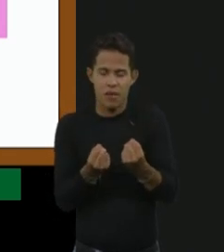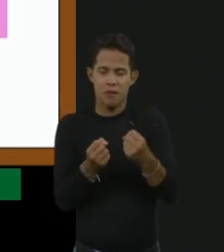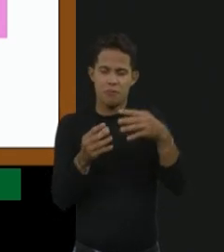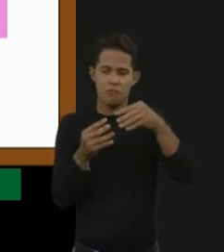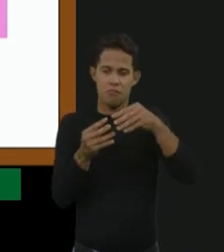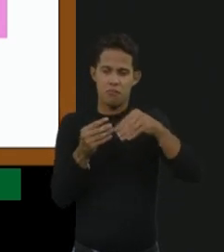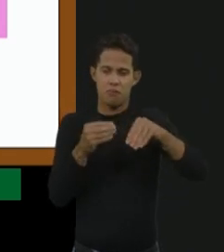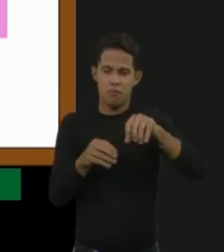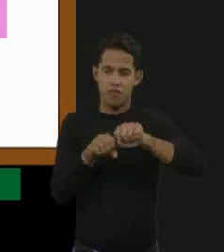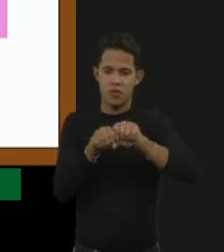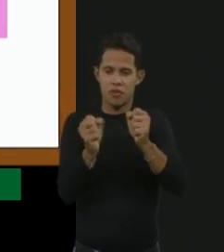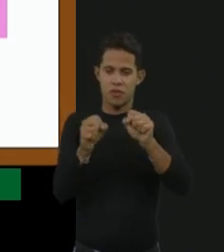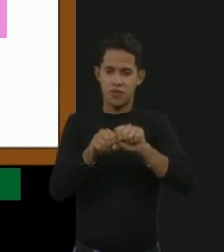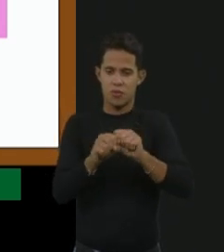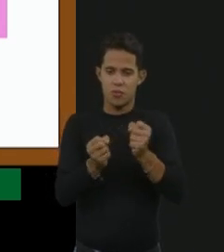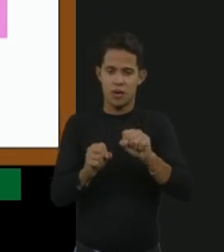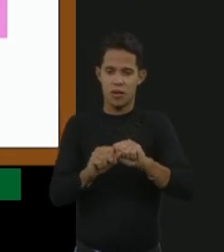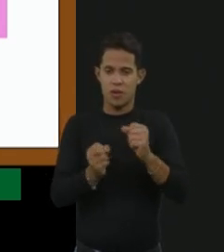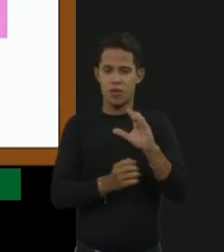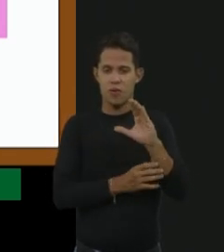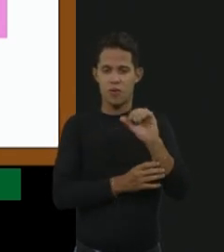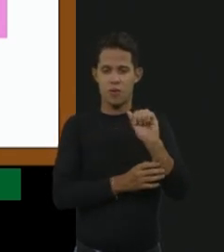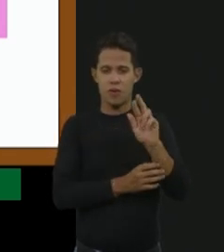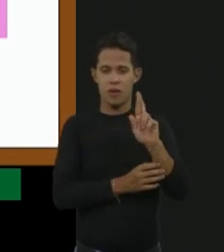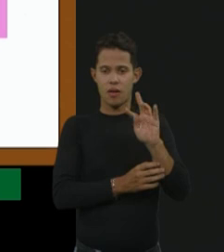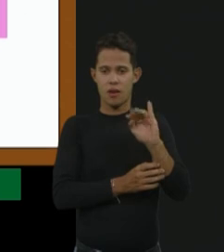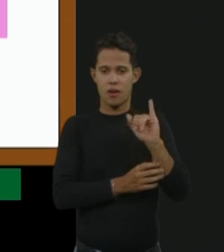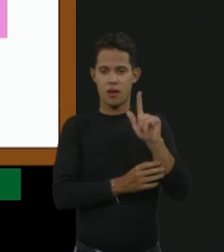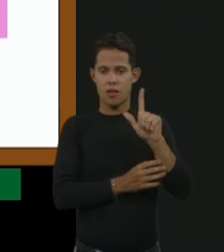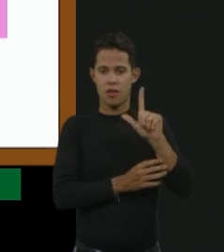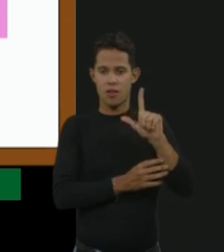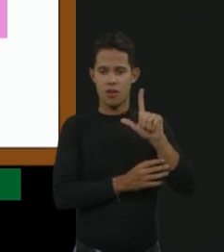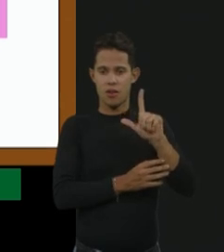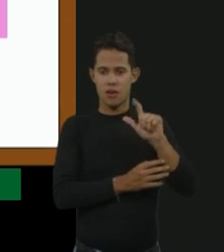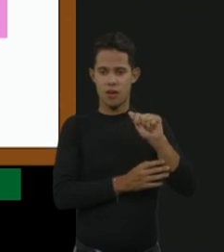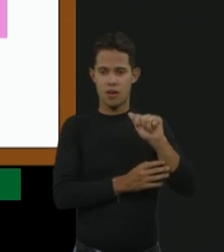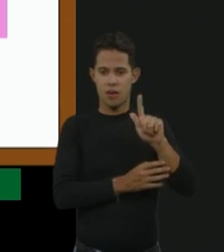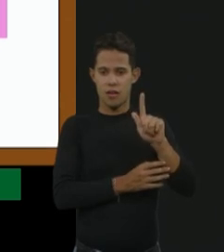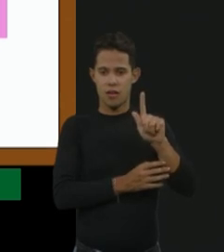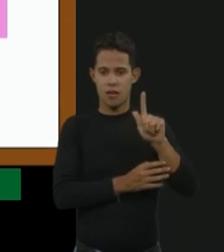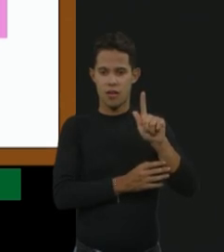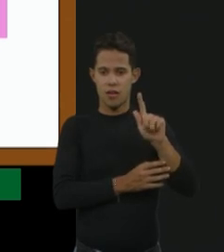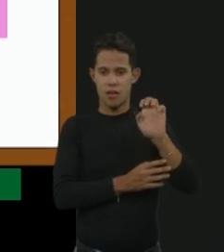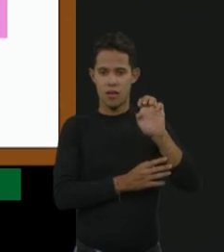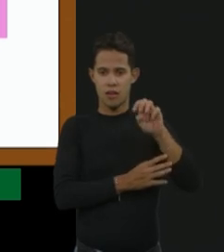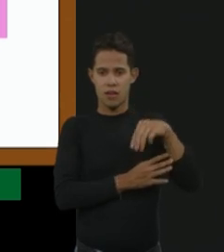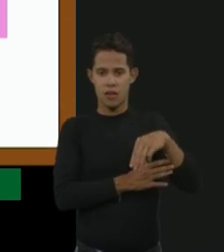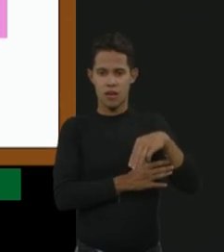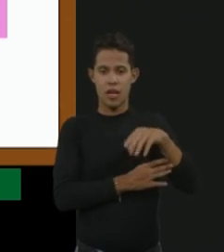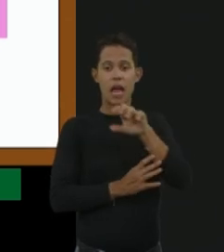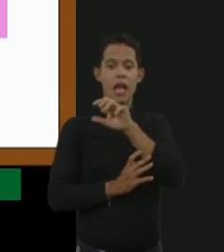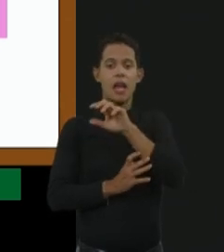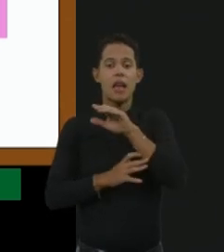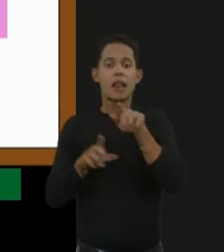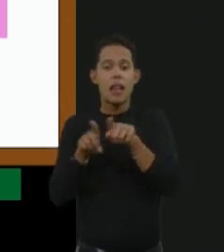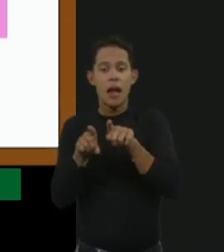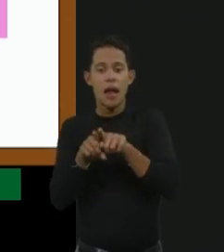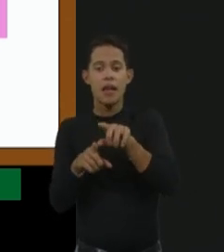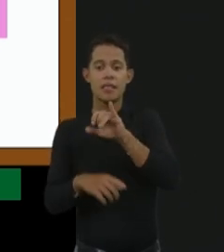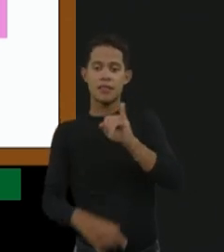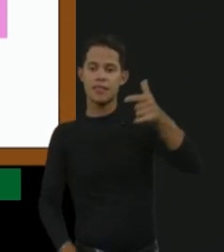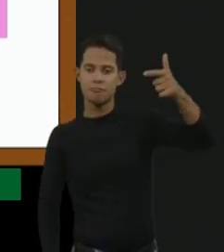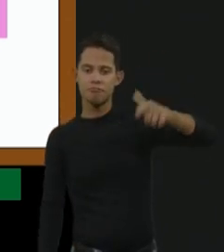e destruindo as cartilagens. E, por último, quando é muito repetitivo e não é tratado,